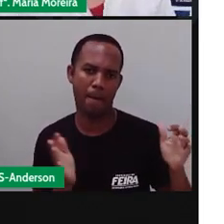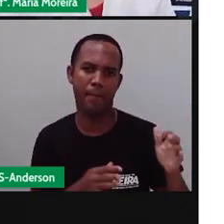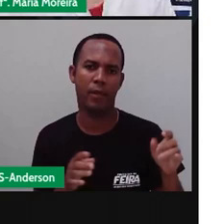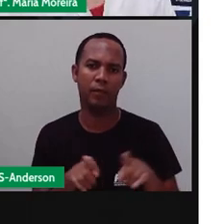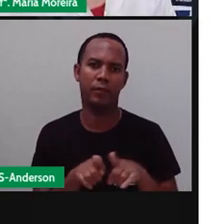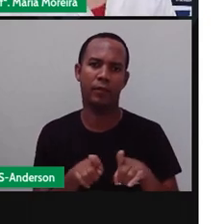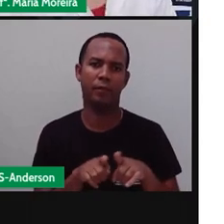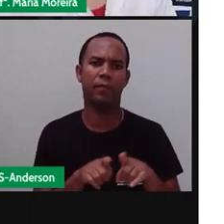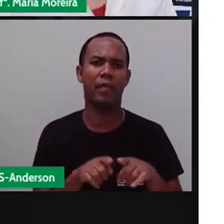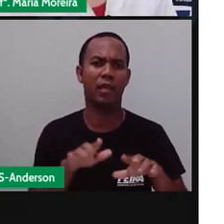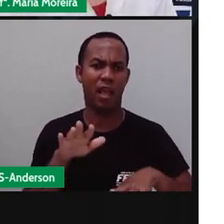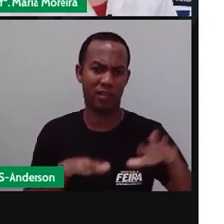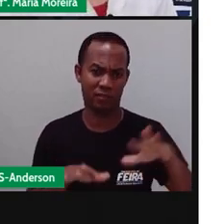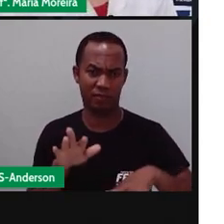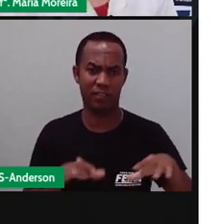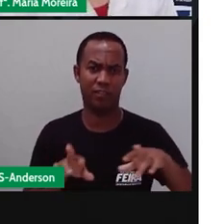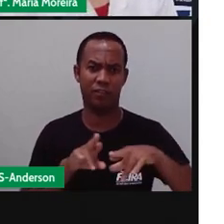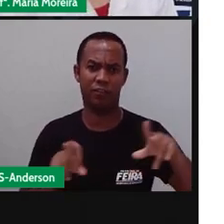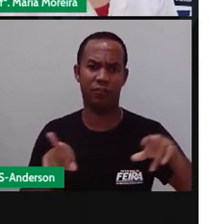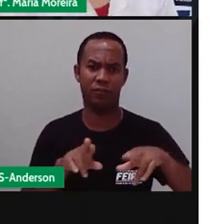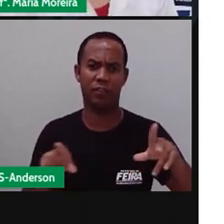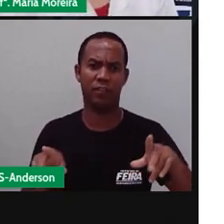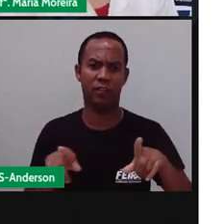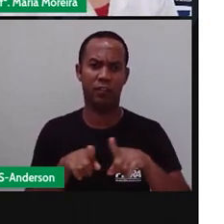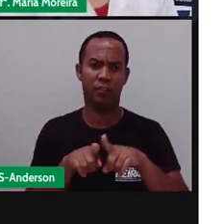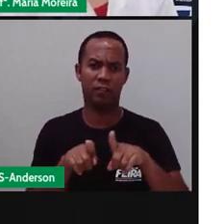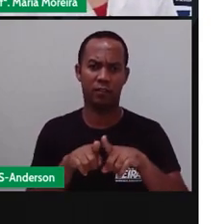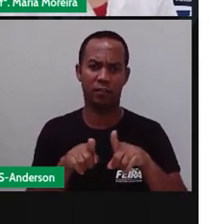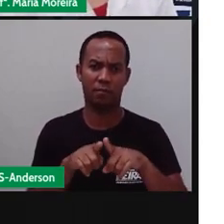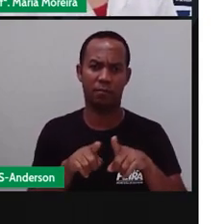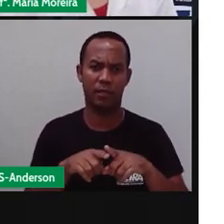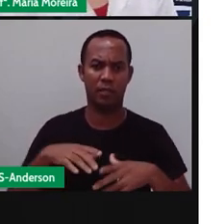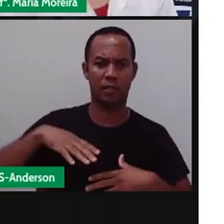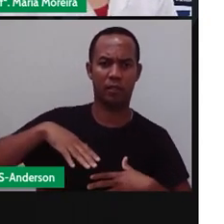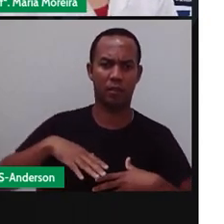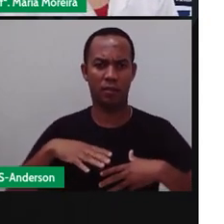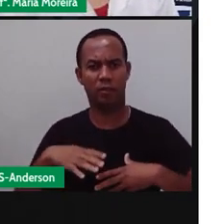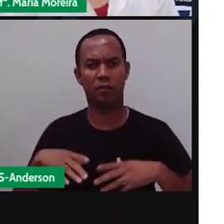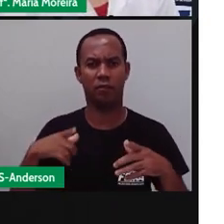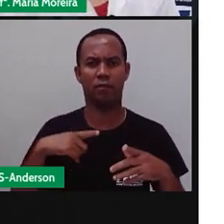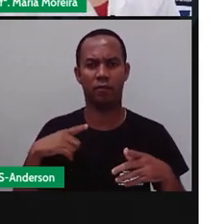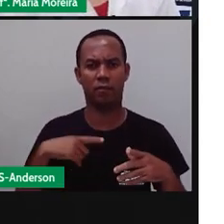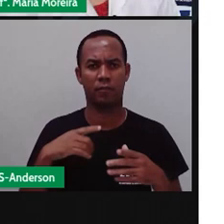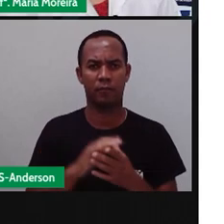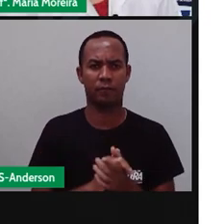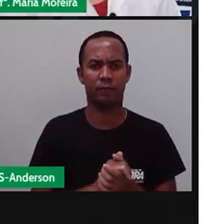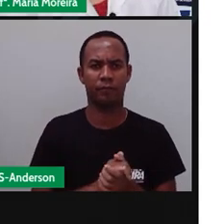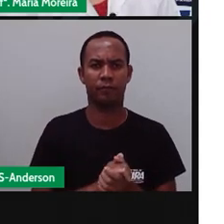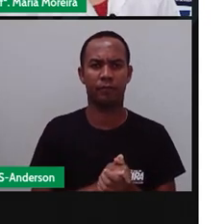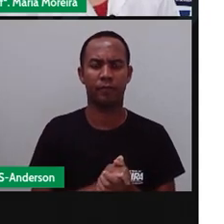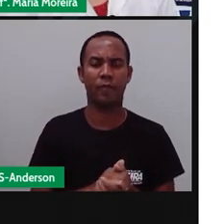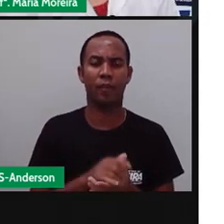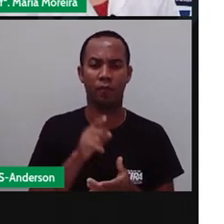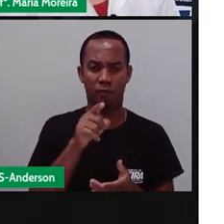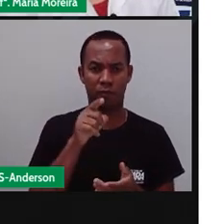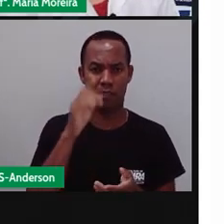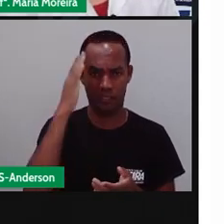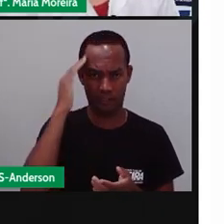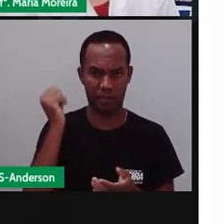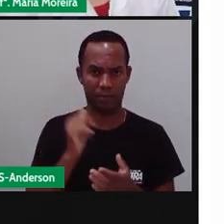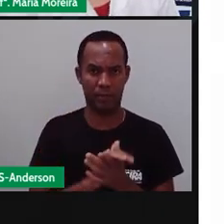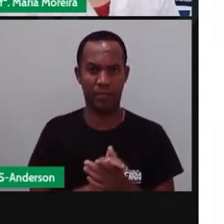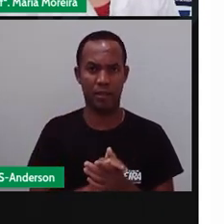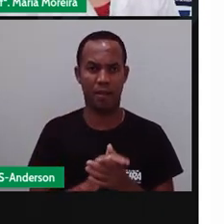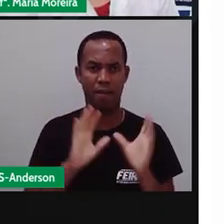também que acompanhem aí, né, essa dança da fita. Bom, você sabia